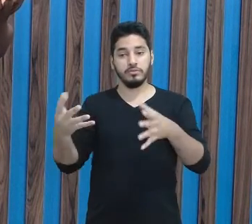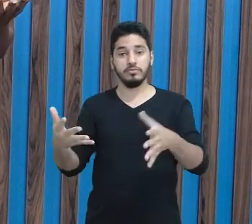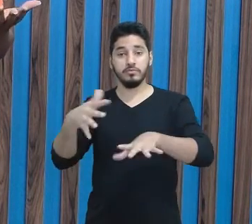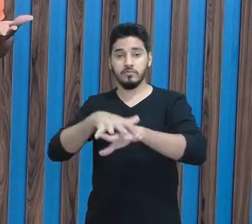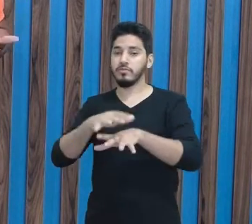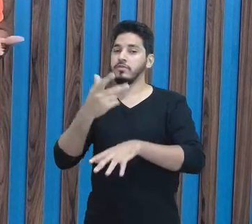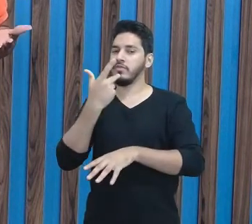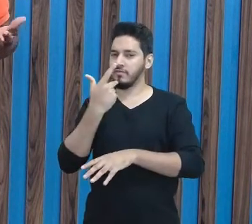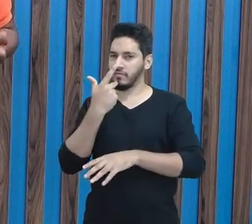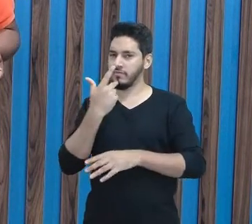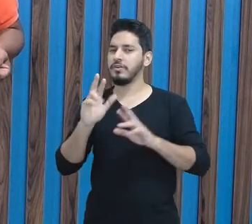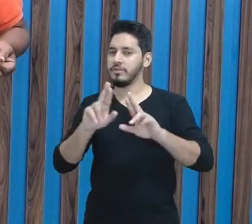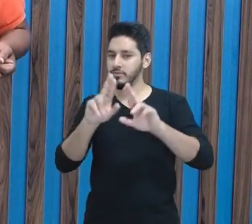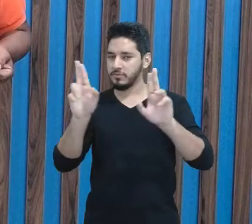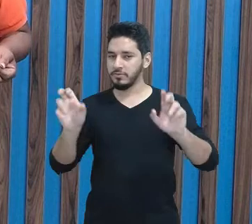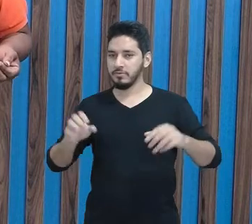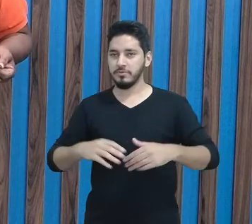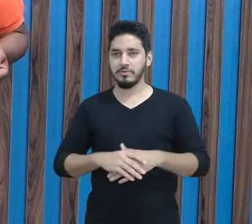retrata muito bem isso.